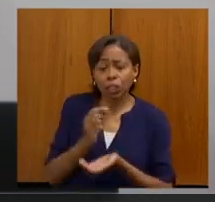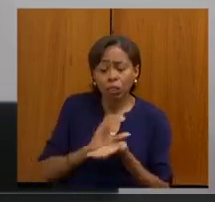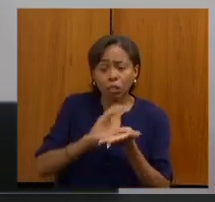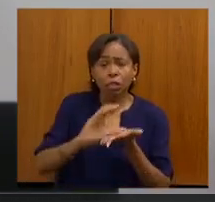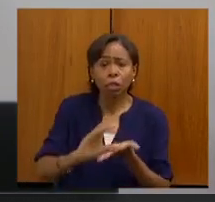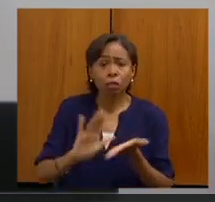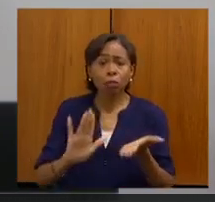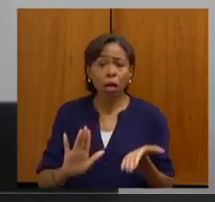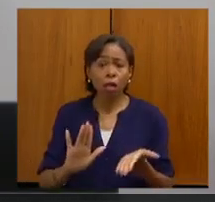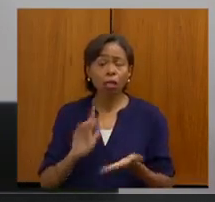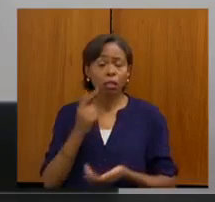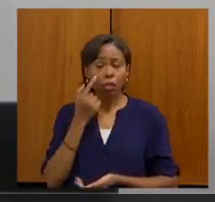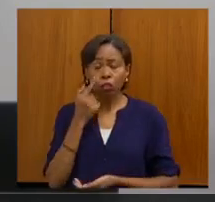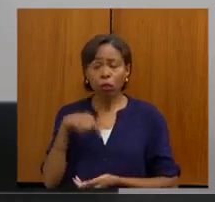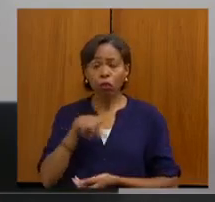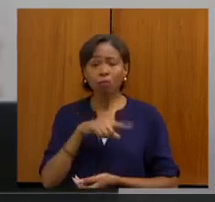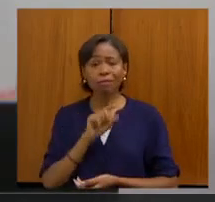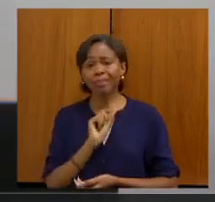parar